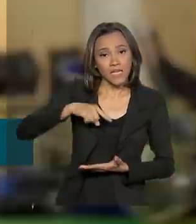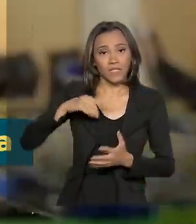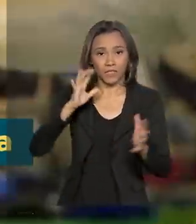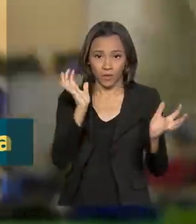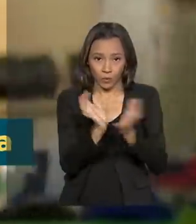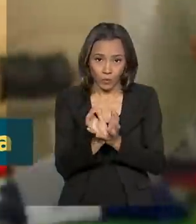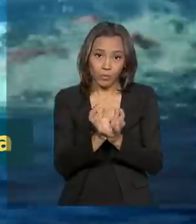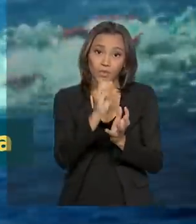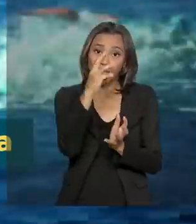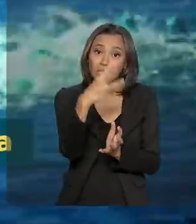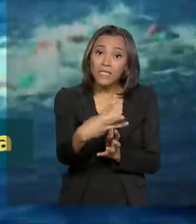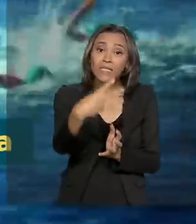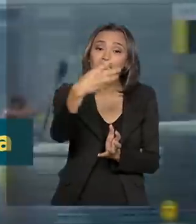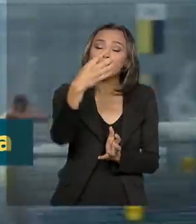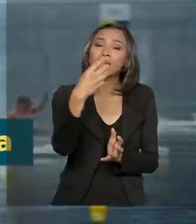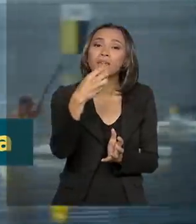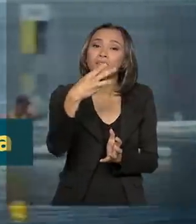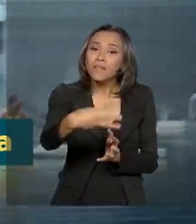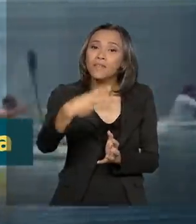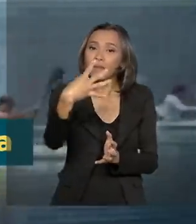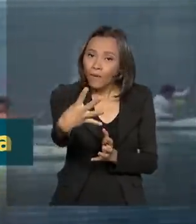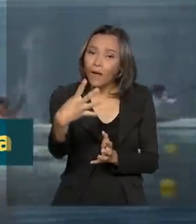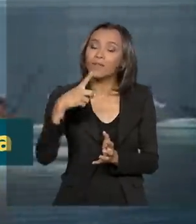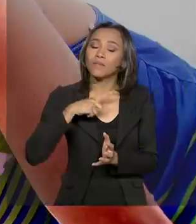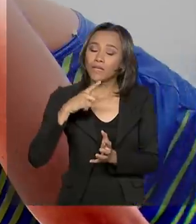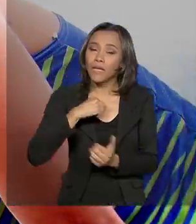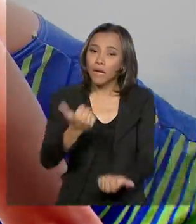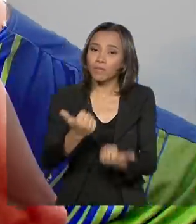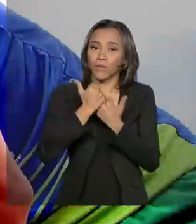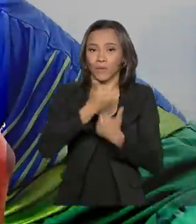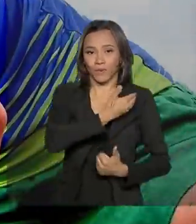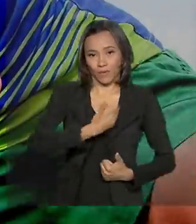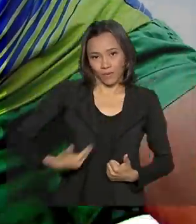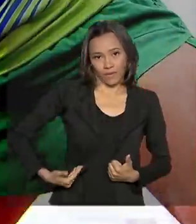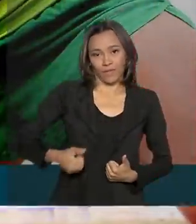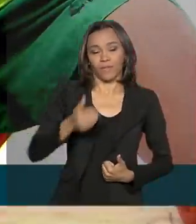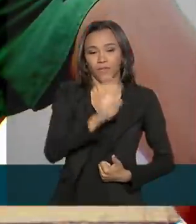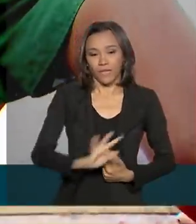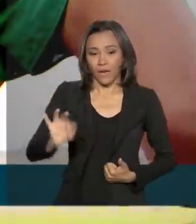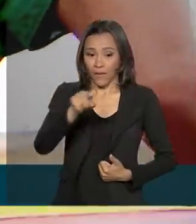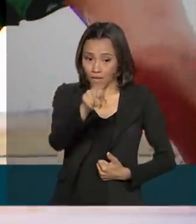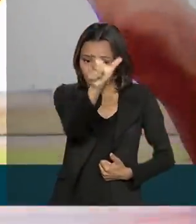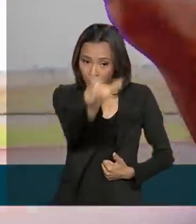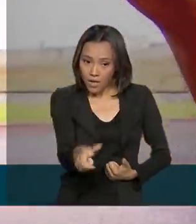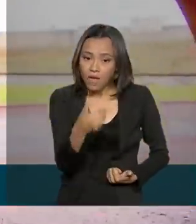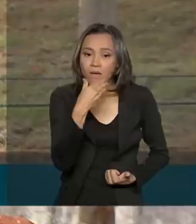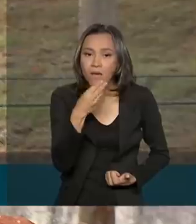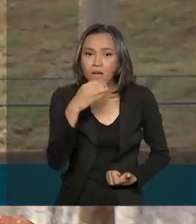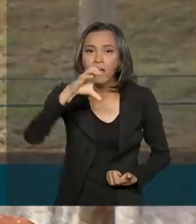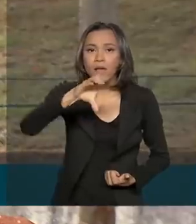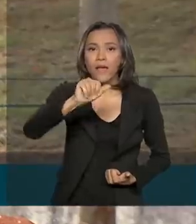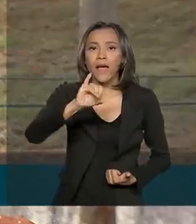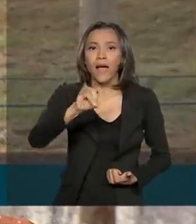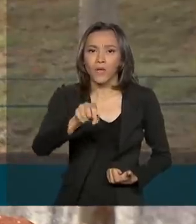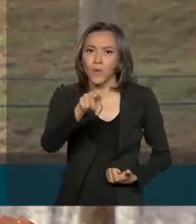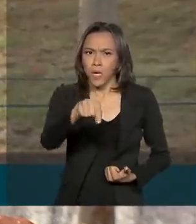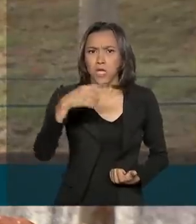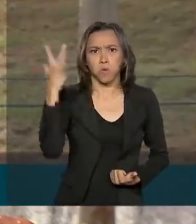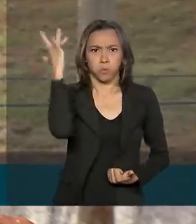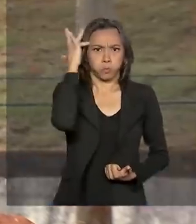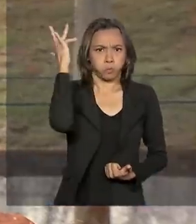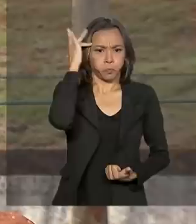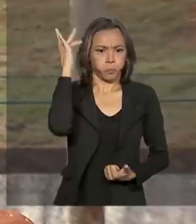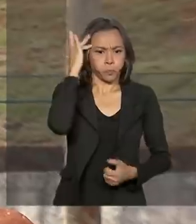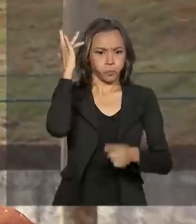34 contam com o apoio do Bolsa Atleta. Caio pertence ao grupo de alto rendimento. Medalista na